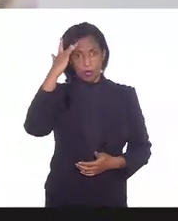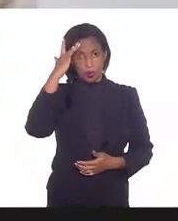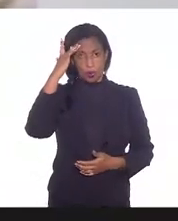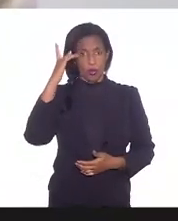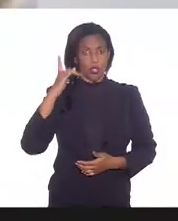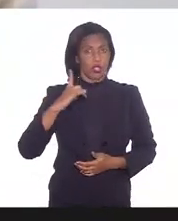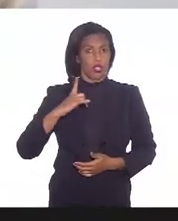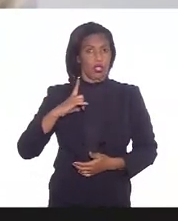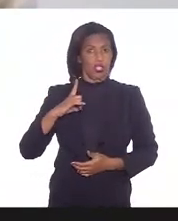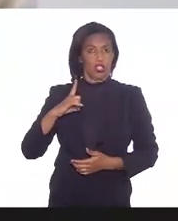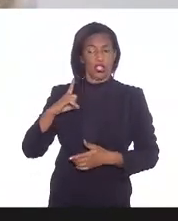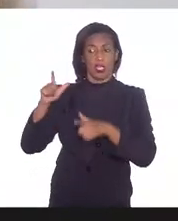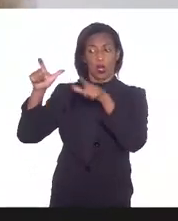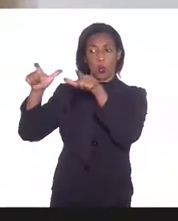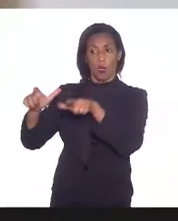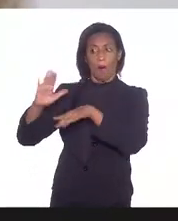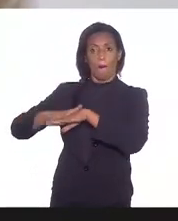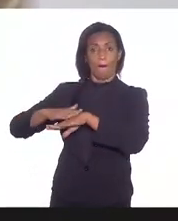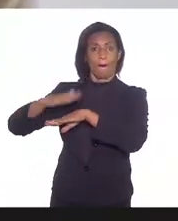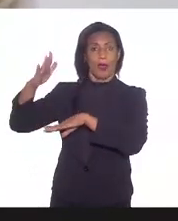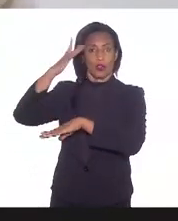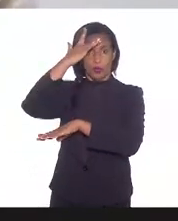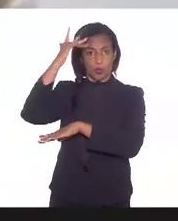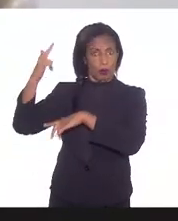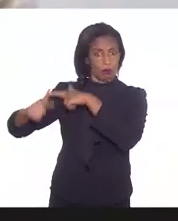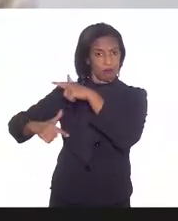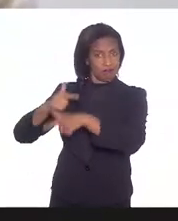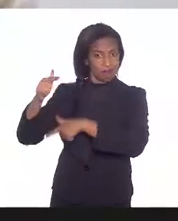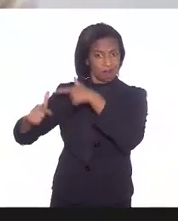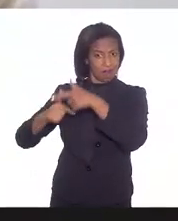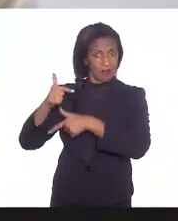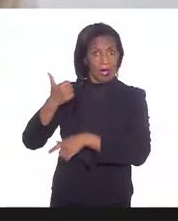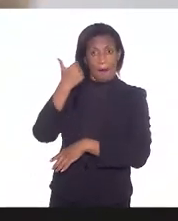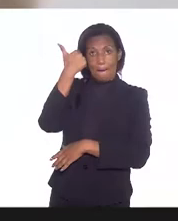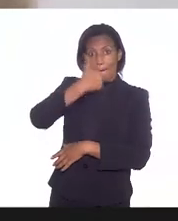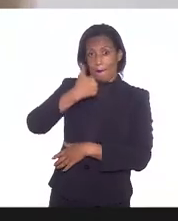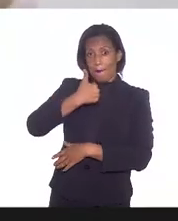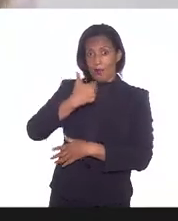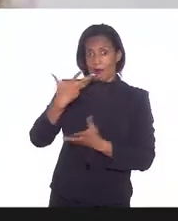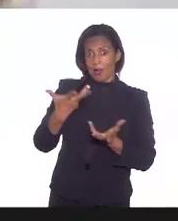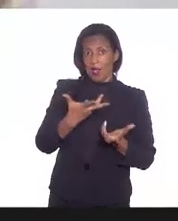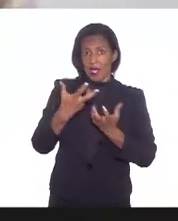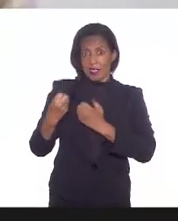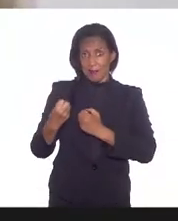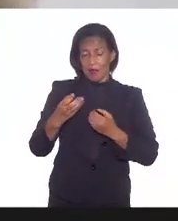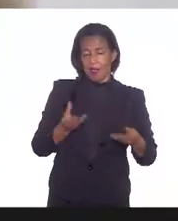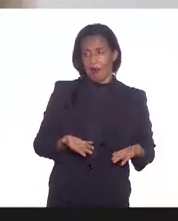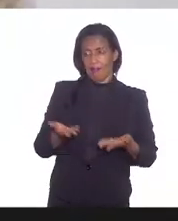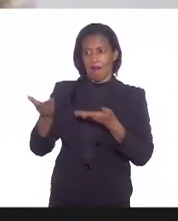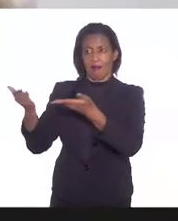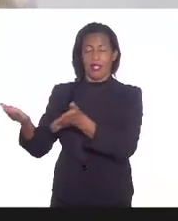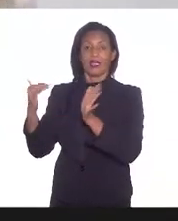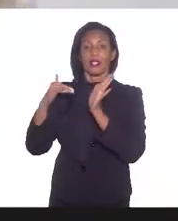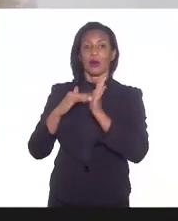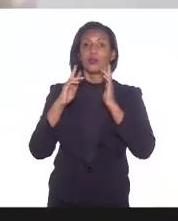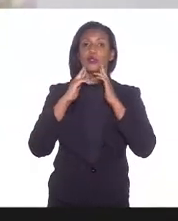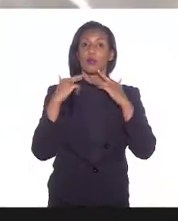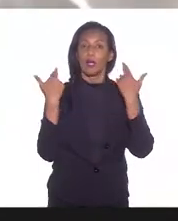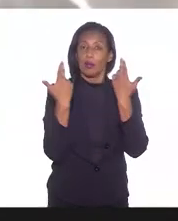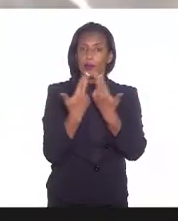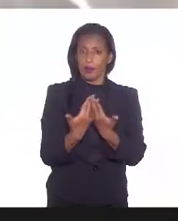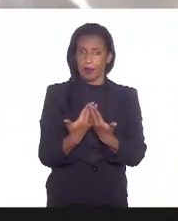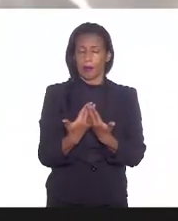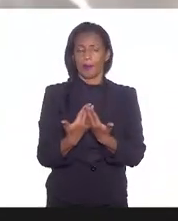o maior número de trabalhadores, nós fizemos uma primeira remessa e na última reunião colegiada da SES